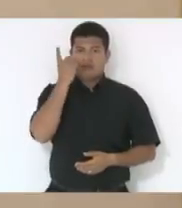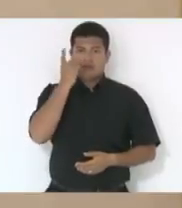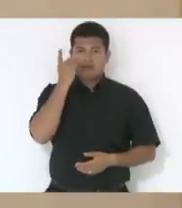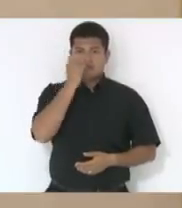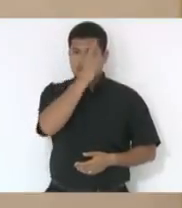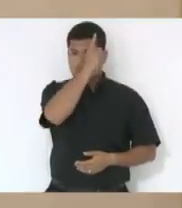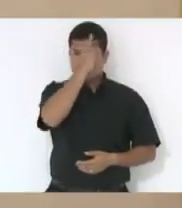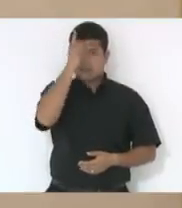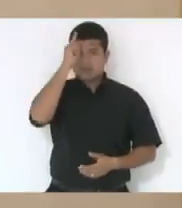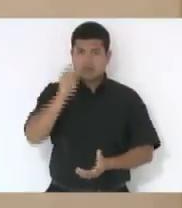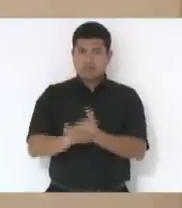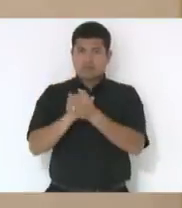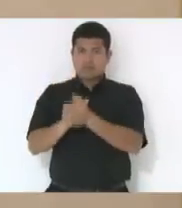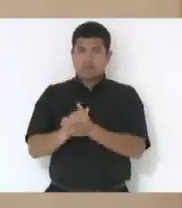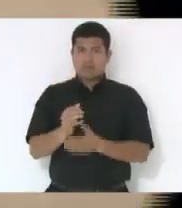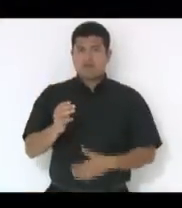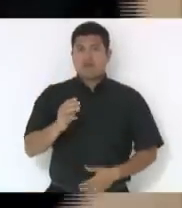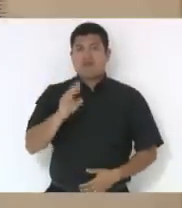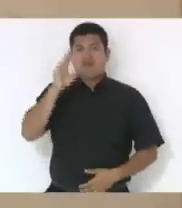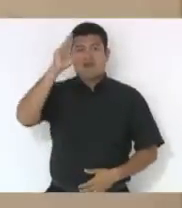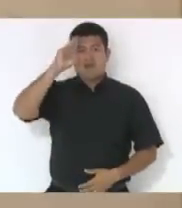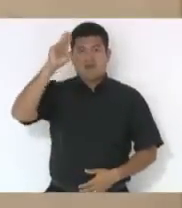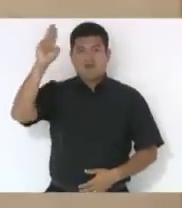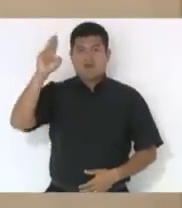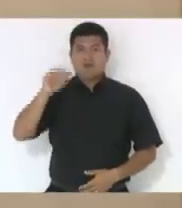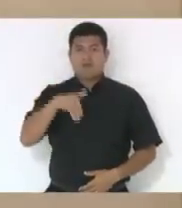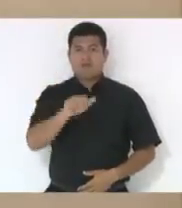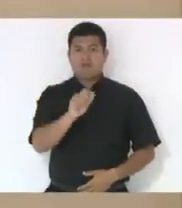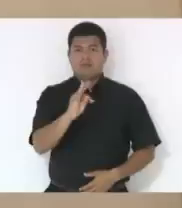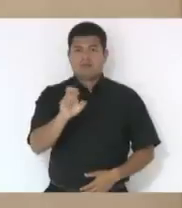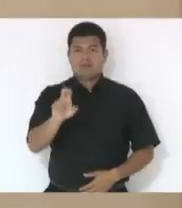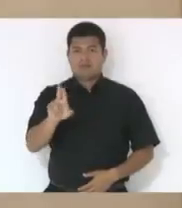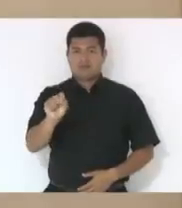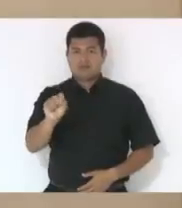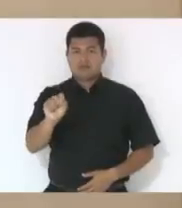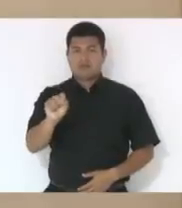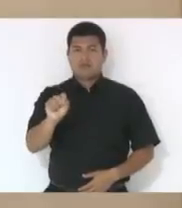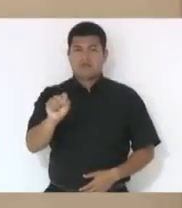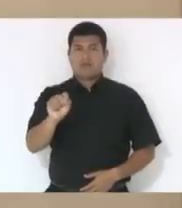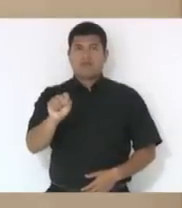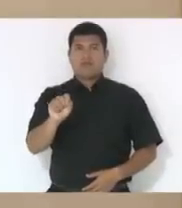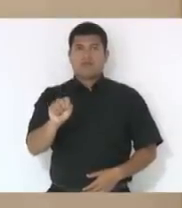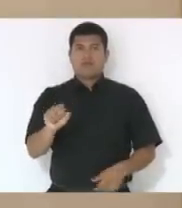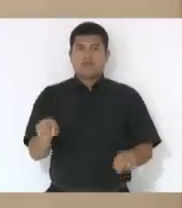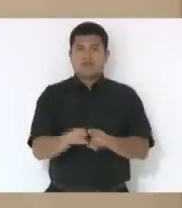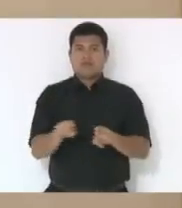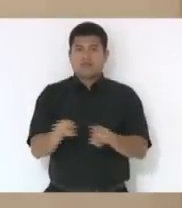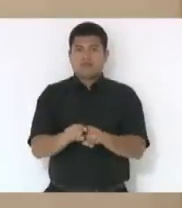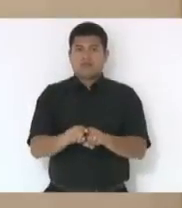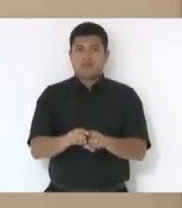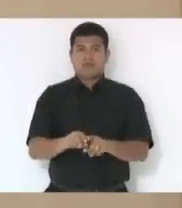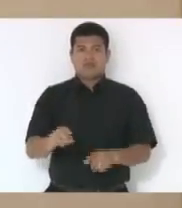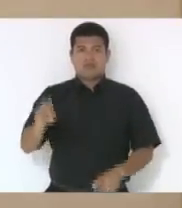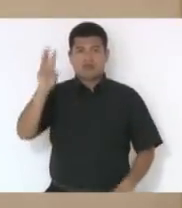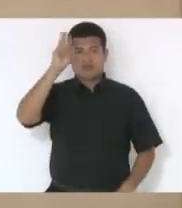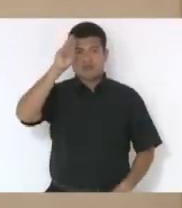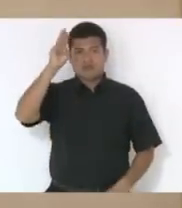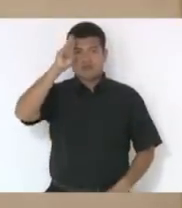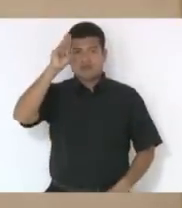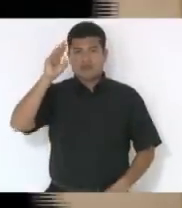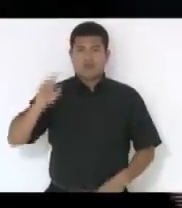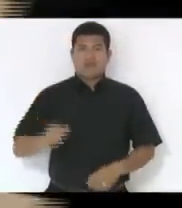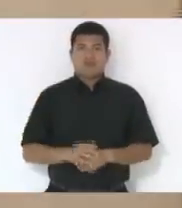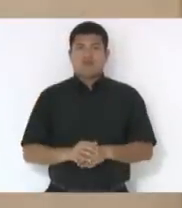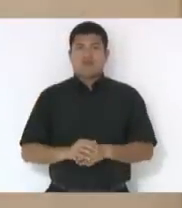cumprimentando o capitão Matheus Muniz Corra Dini e aspirante, o aspirante a oficial